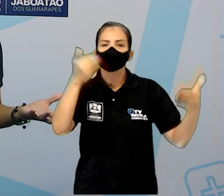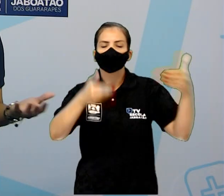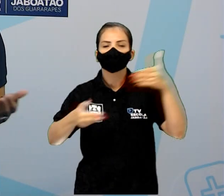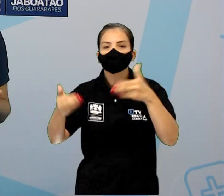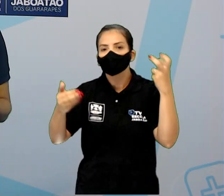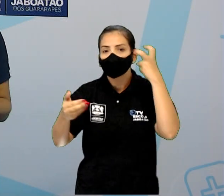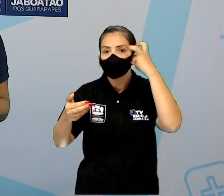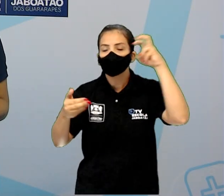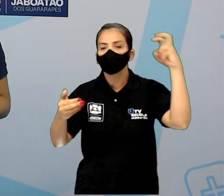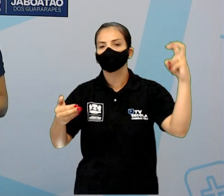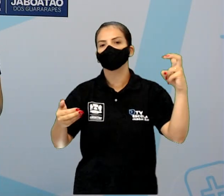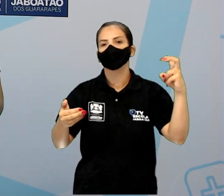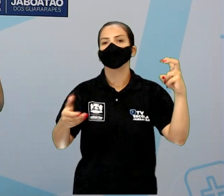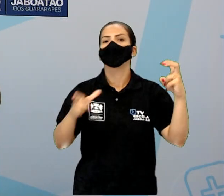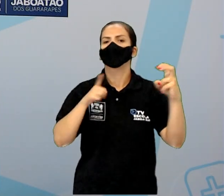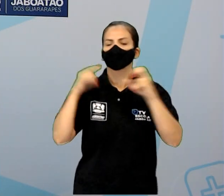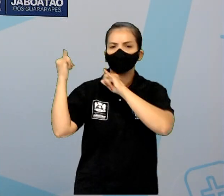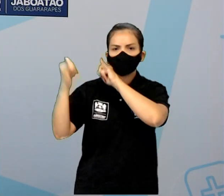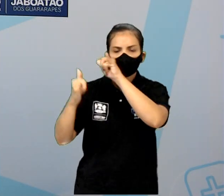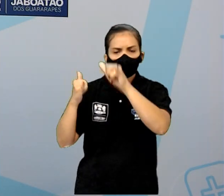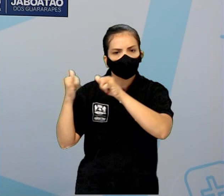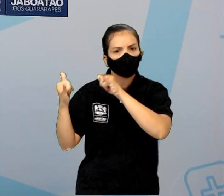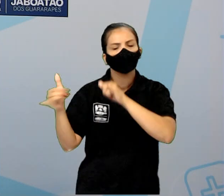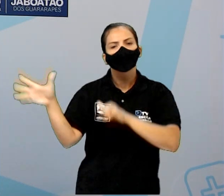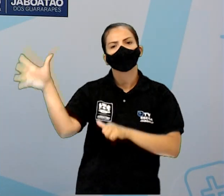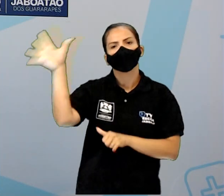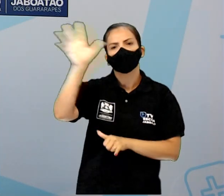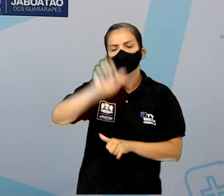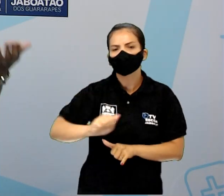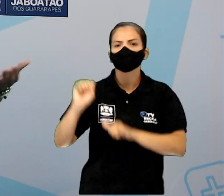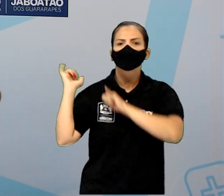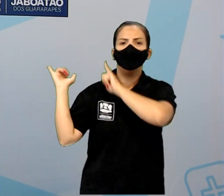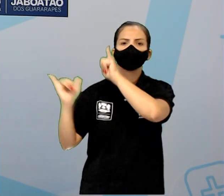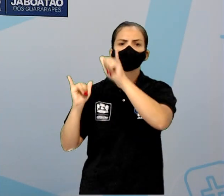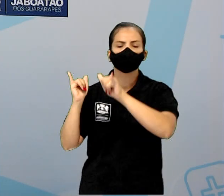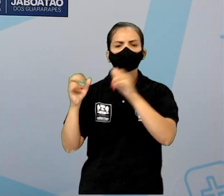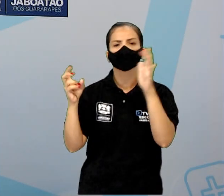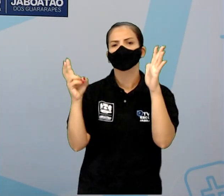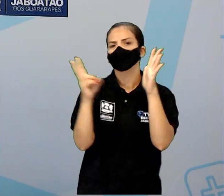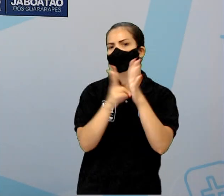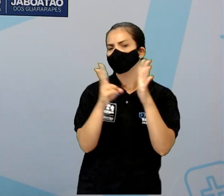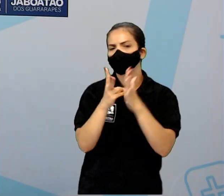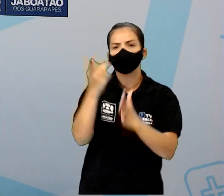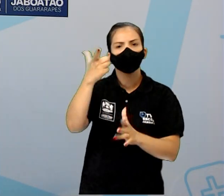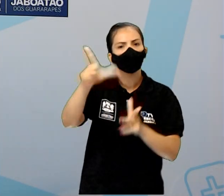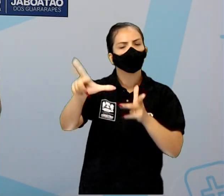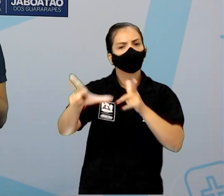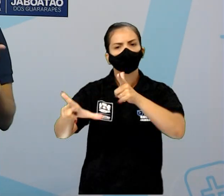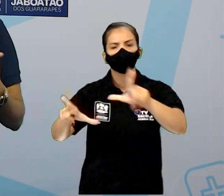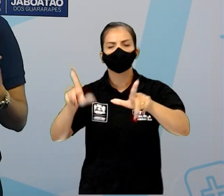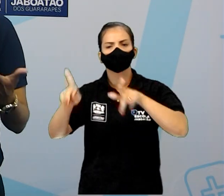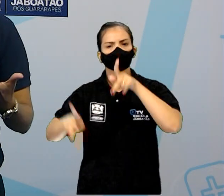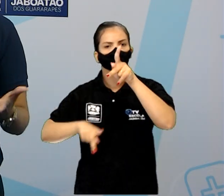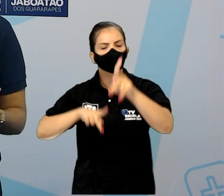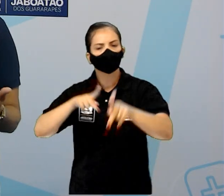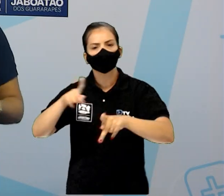africanas, existem lendas indígenas e de outros povos, porque as lendas justamente é para isso. Tentar explicar o